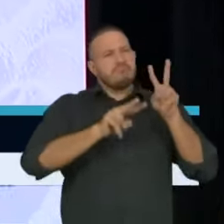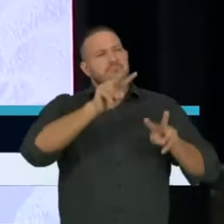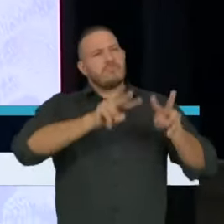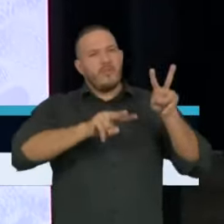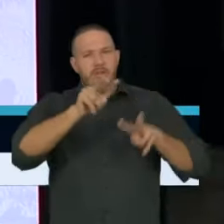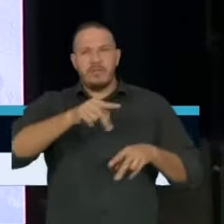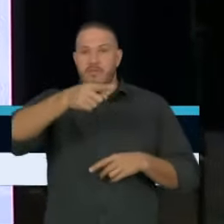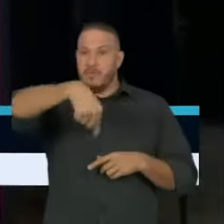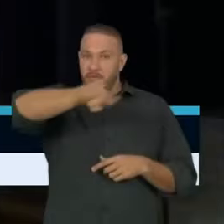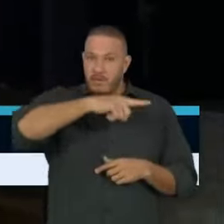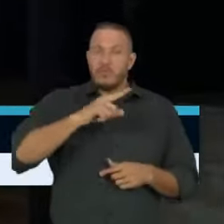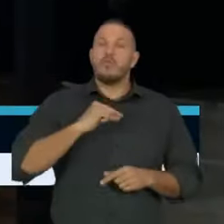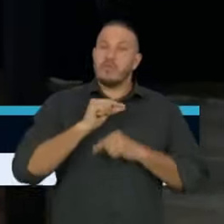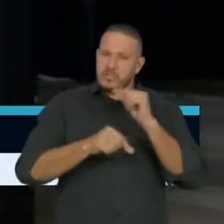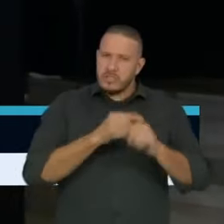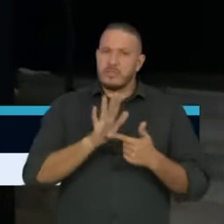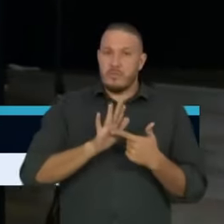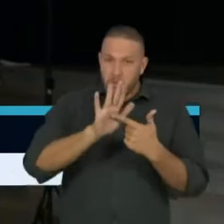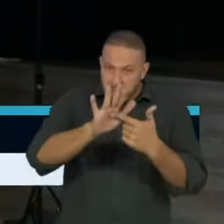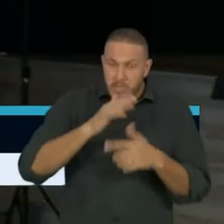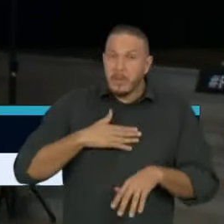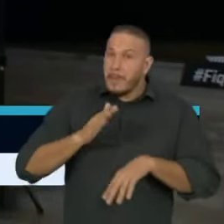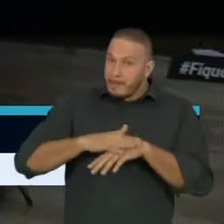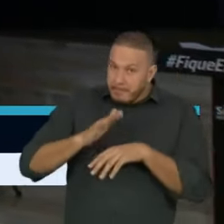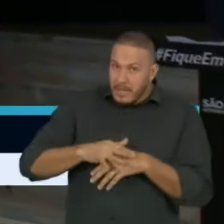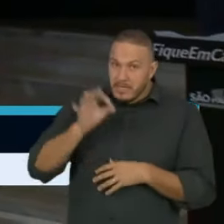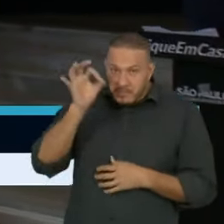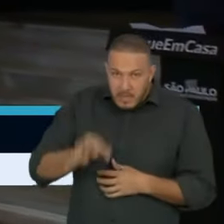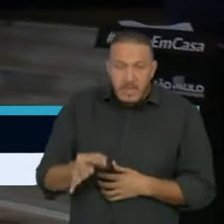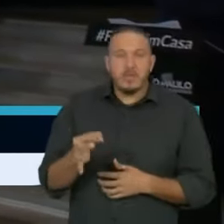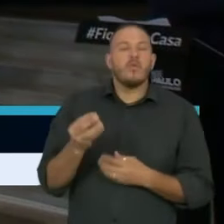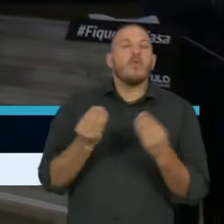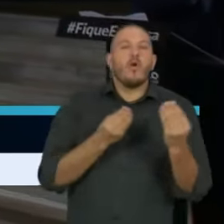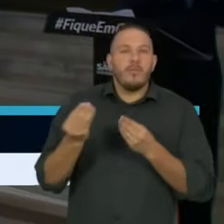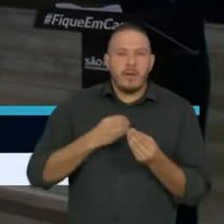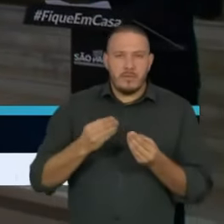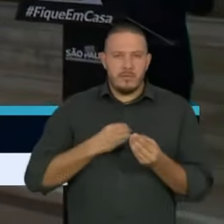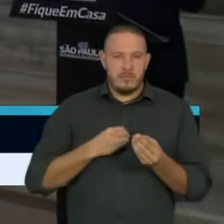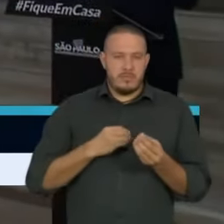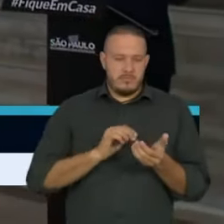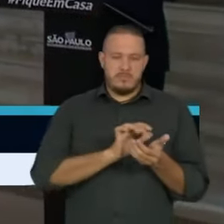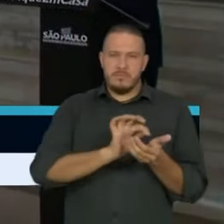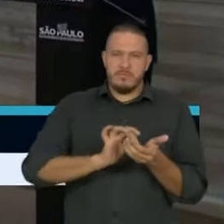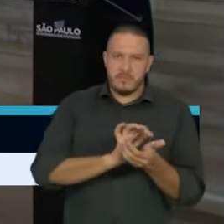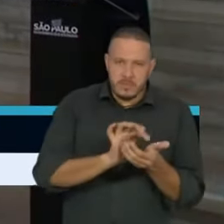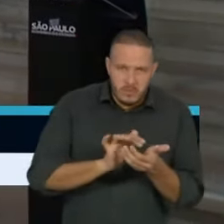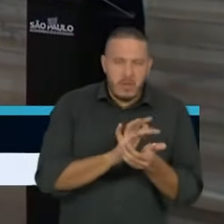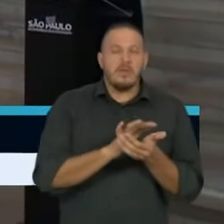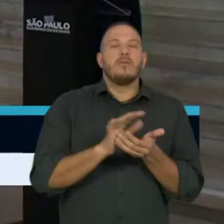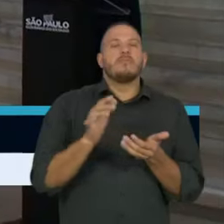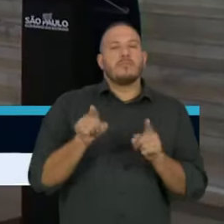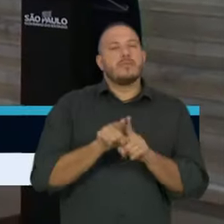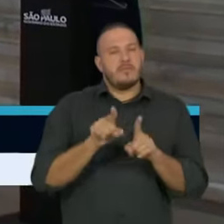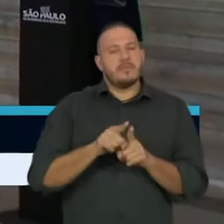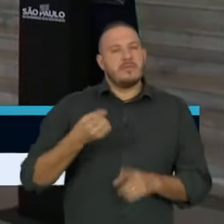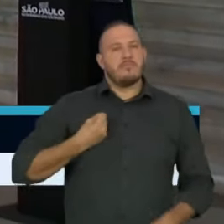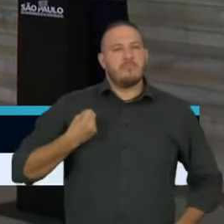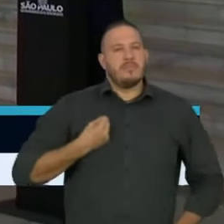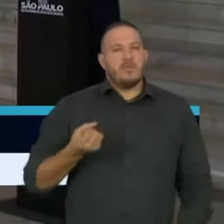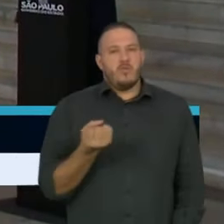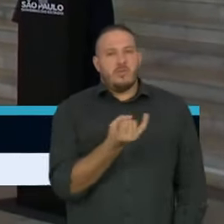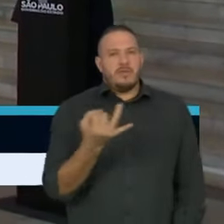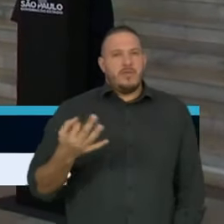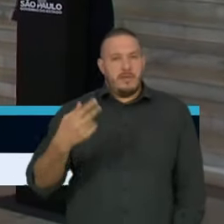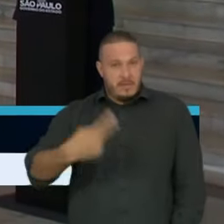O que tem se demonstrado mais efetivo é a mobilidade dos celulares. E nós temos os números aqui no Estado de São